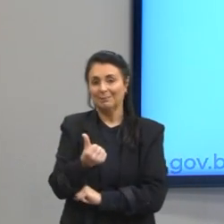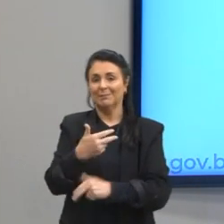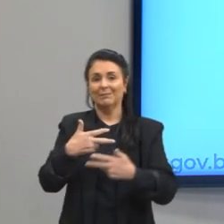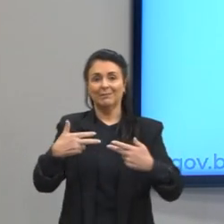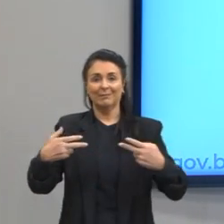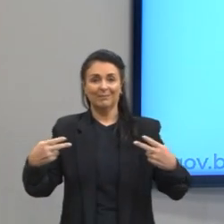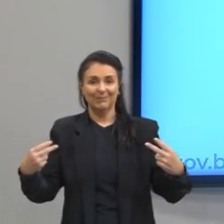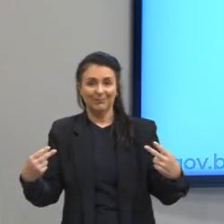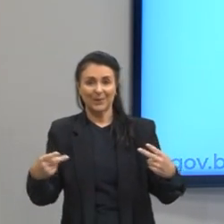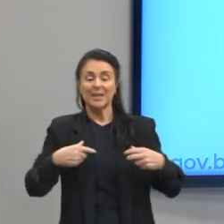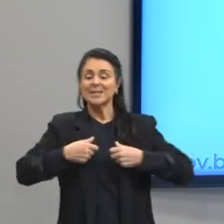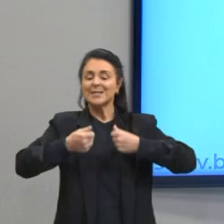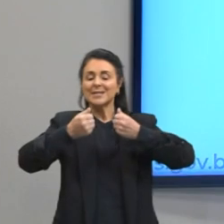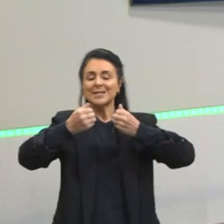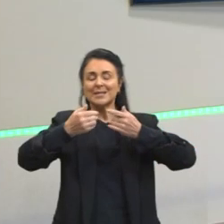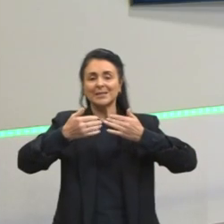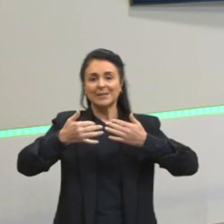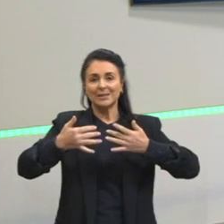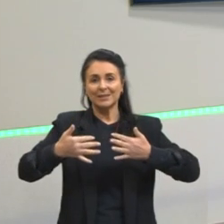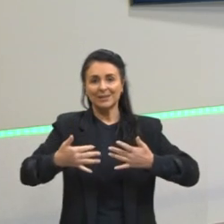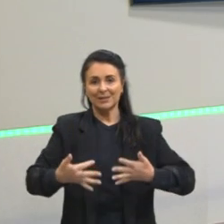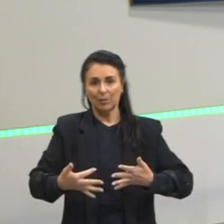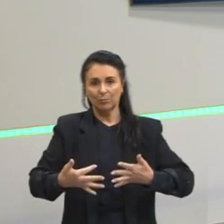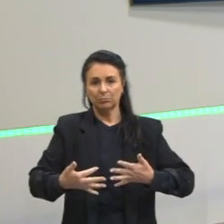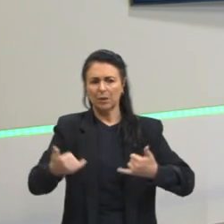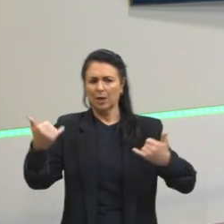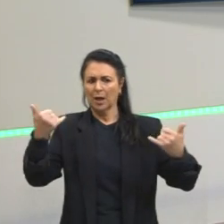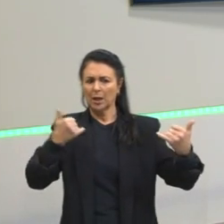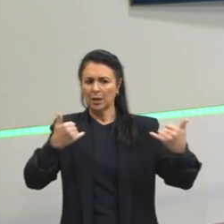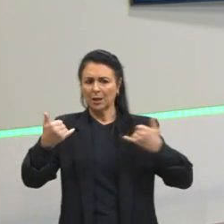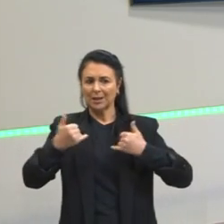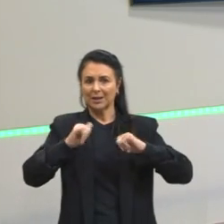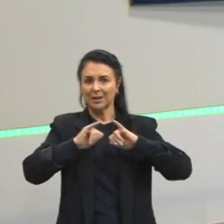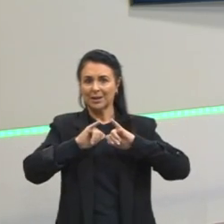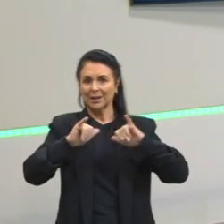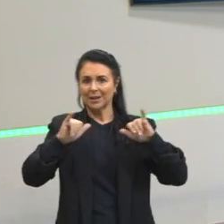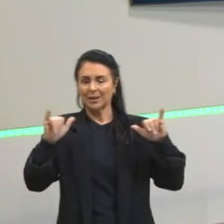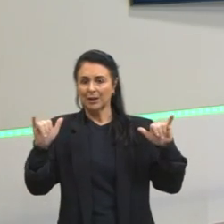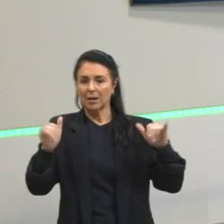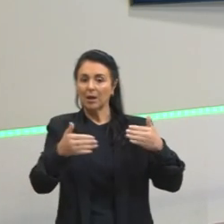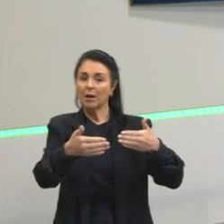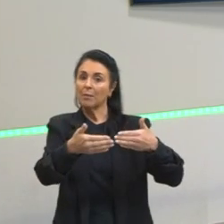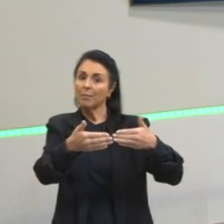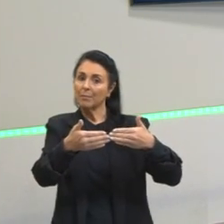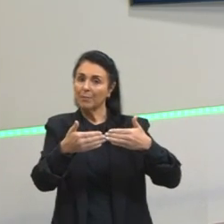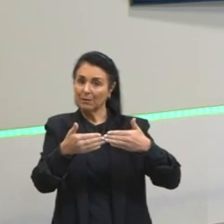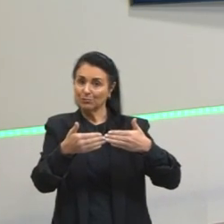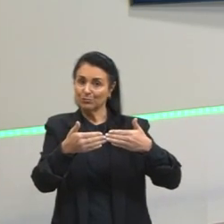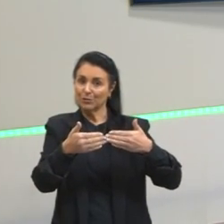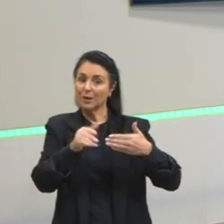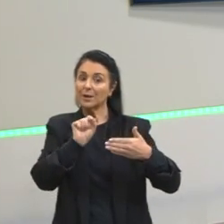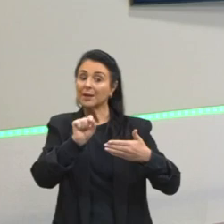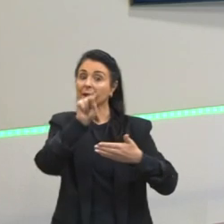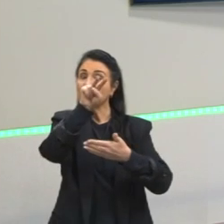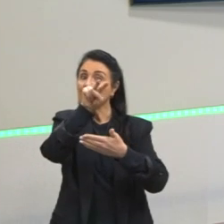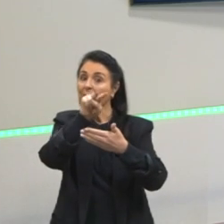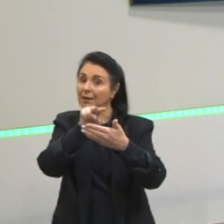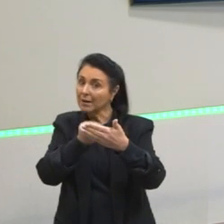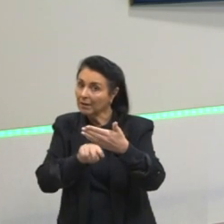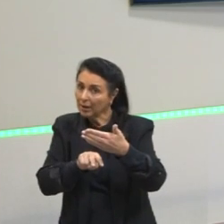essa explicação, essa informação pede que o leitor